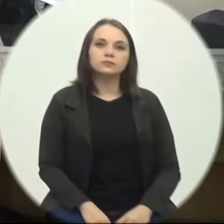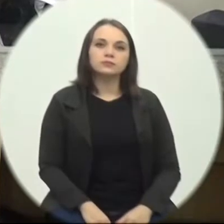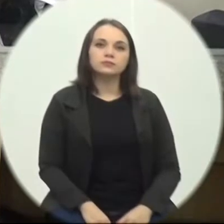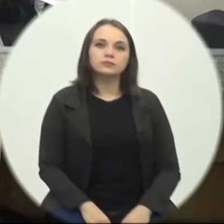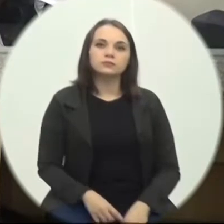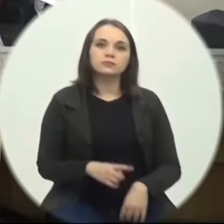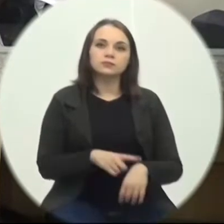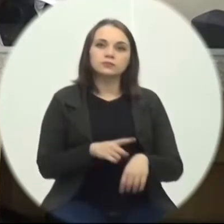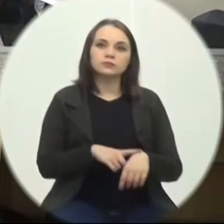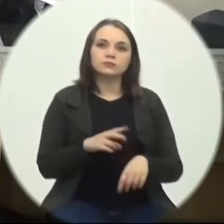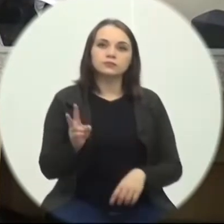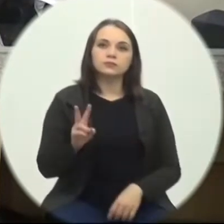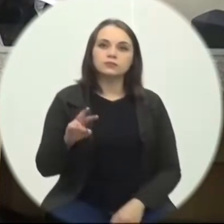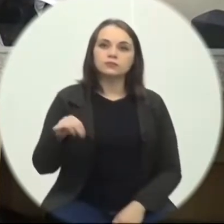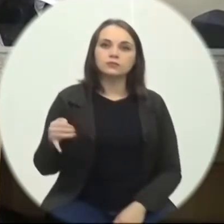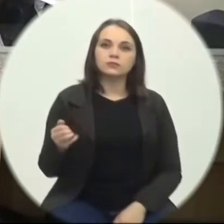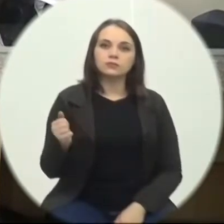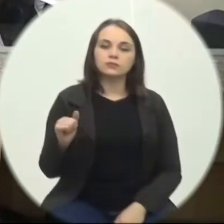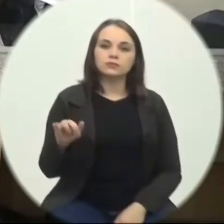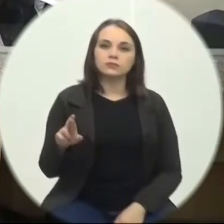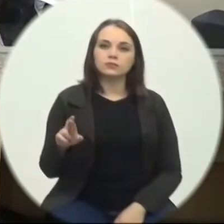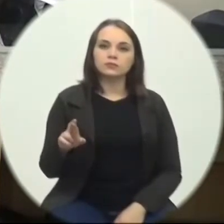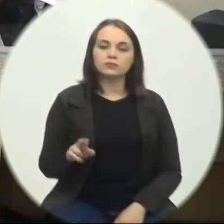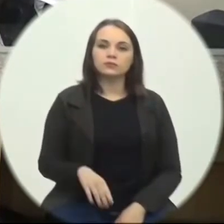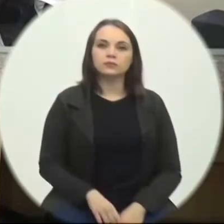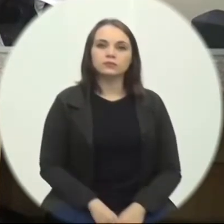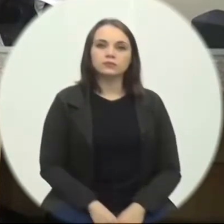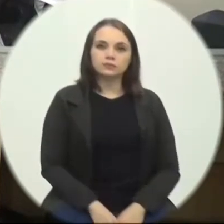Questão de ordem Seria de ouvido Doutor Jair Xalão